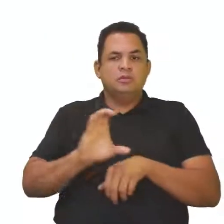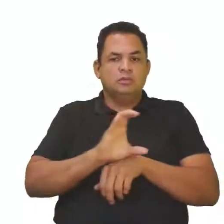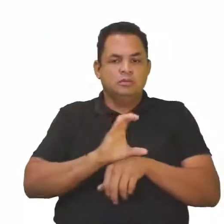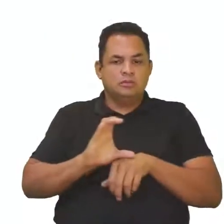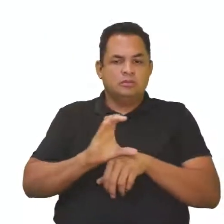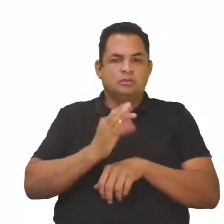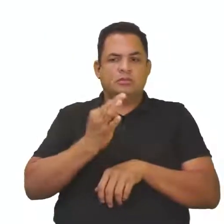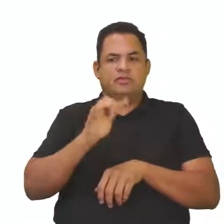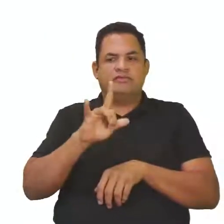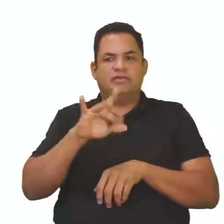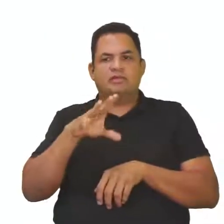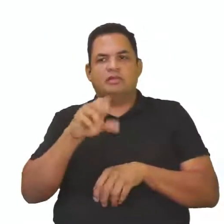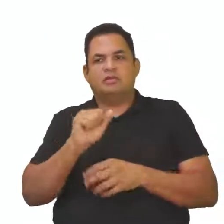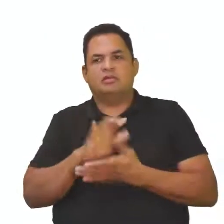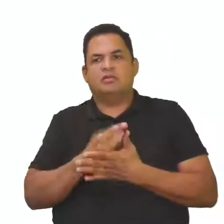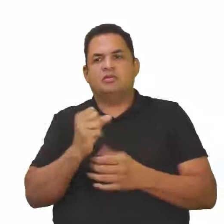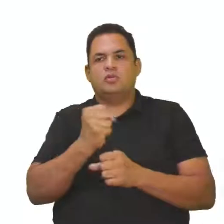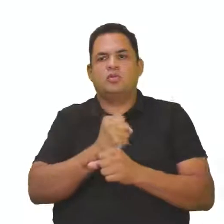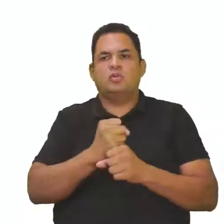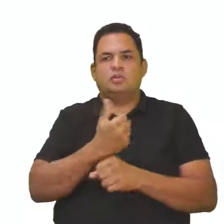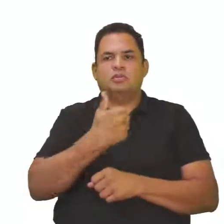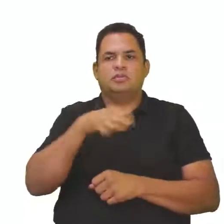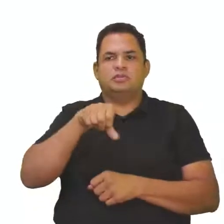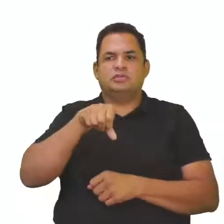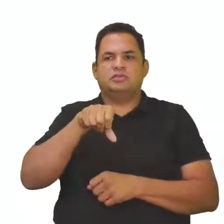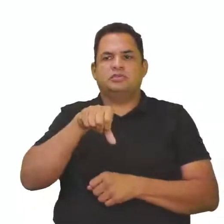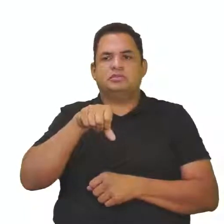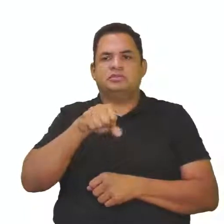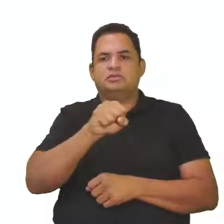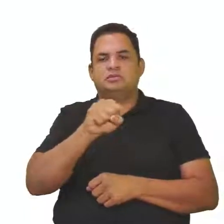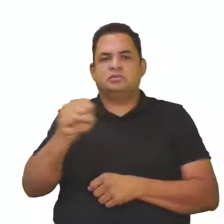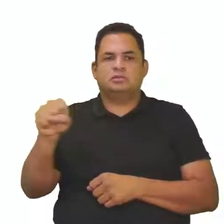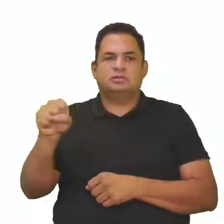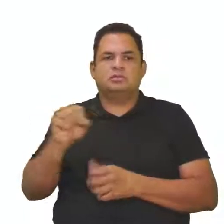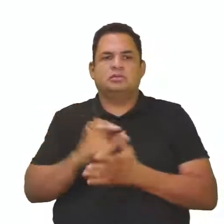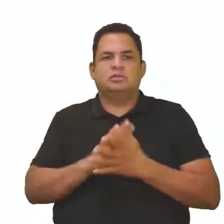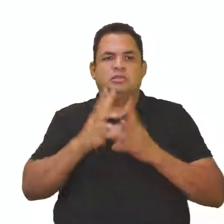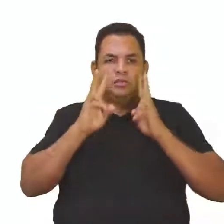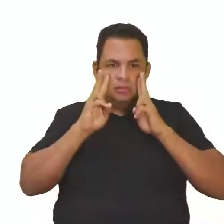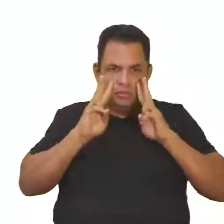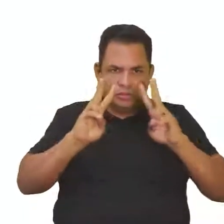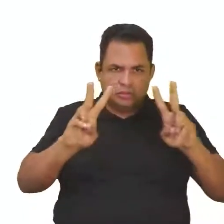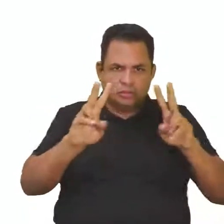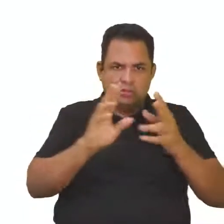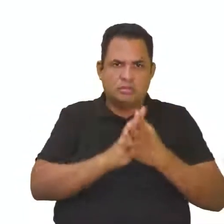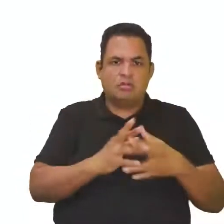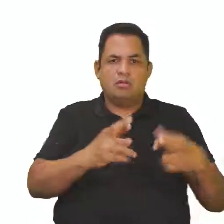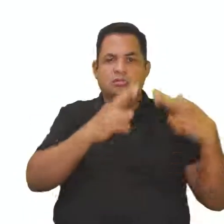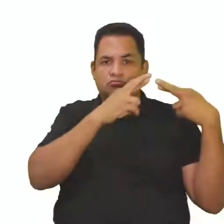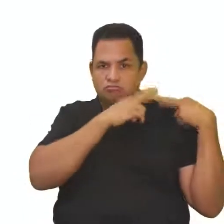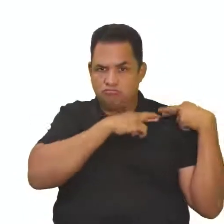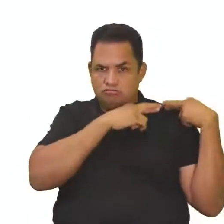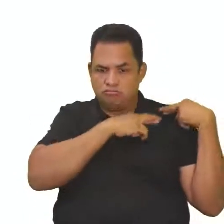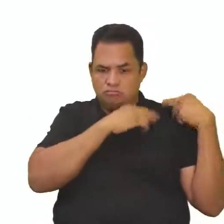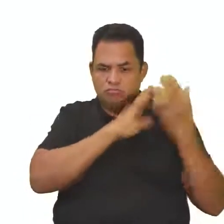Constituição Federal, de 1988, previu a